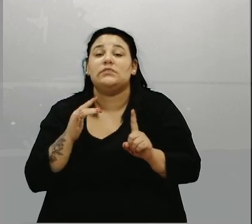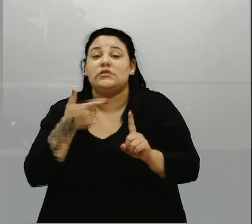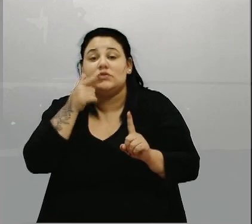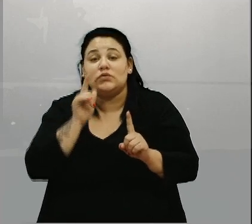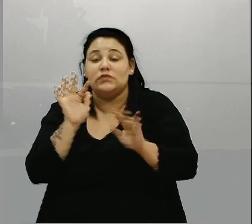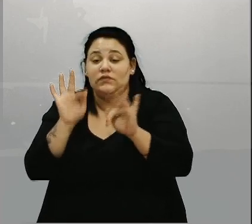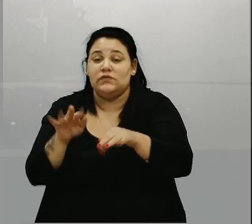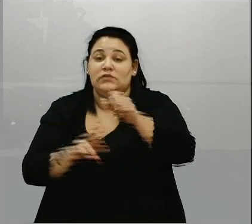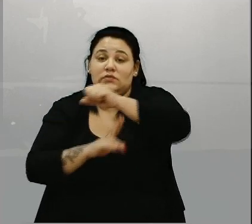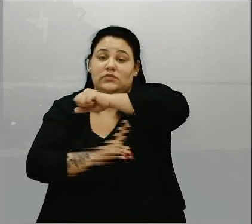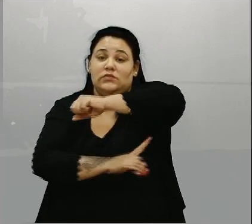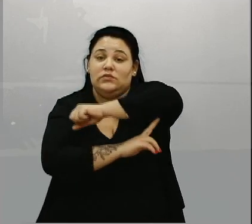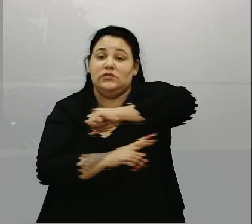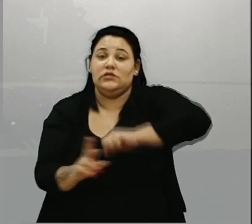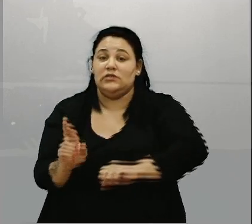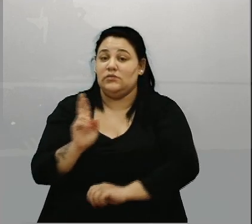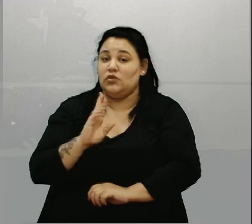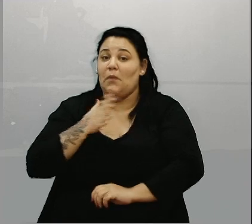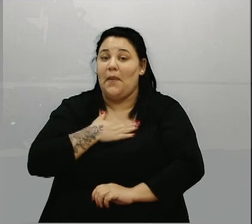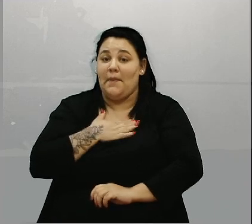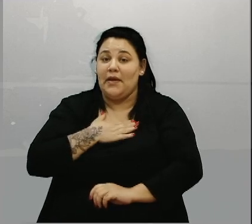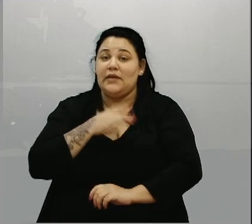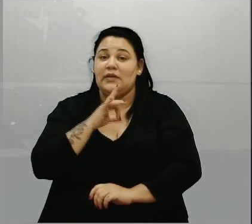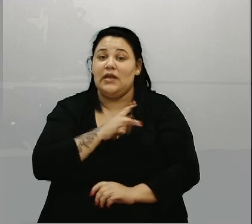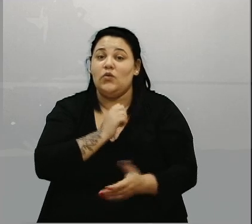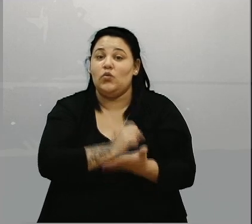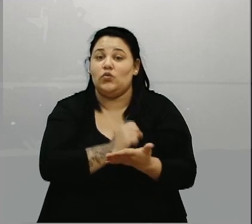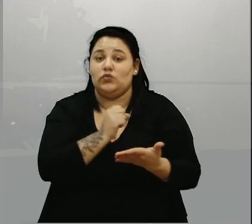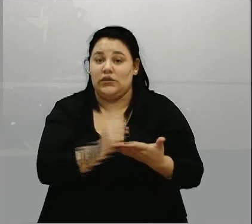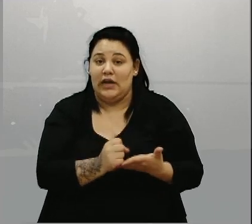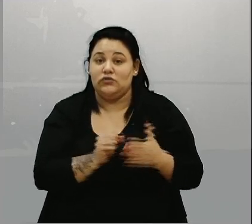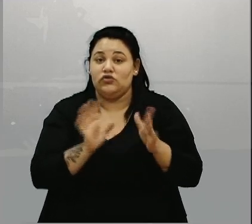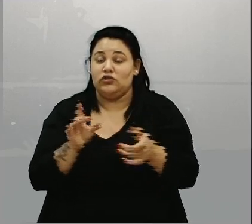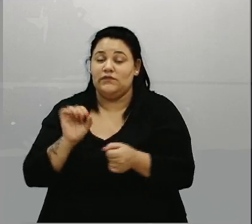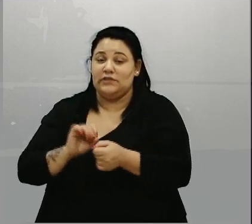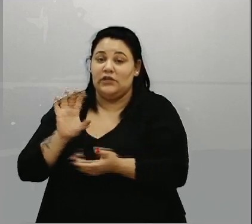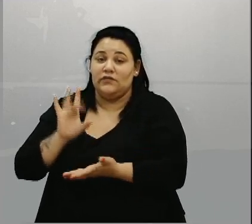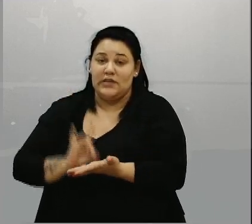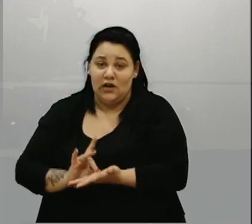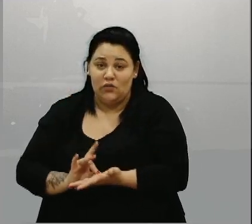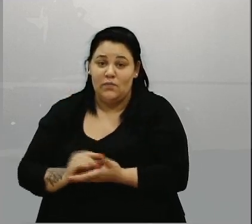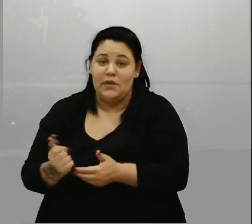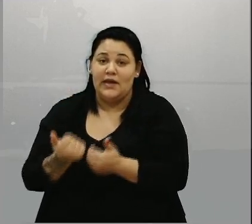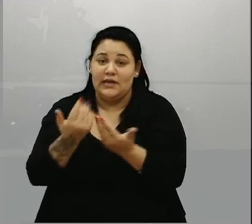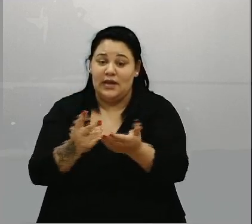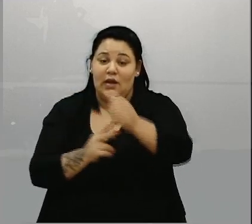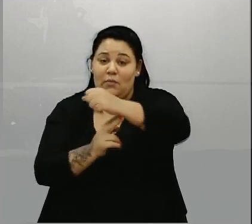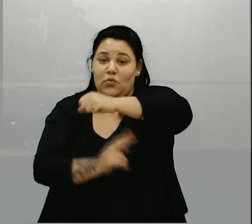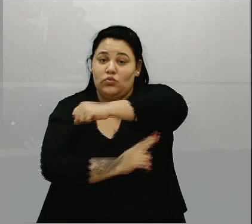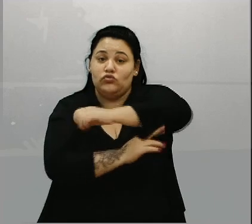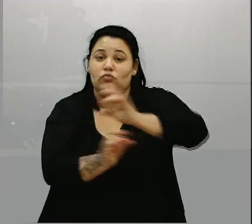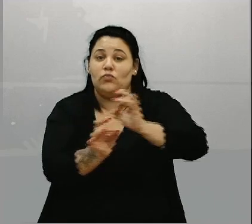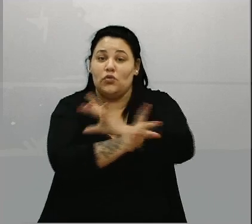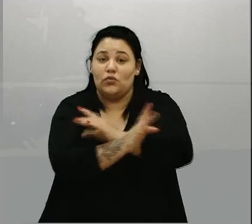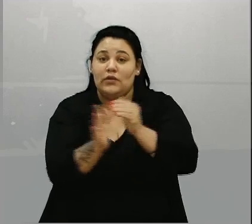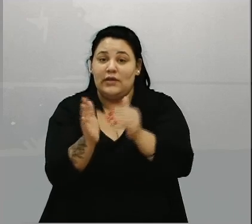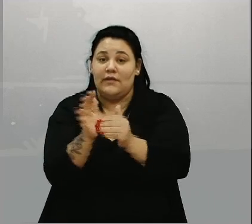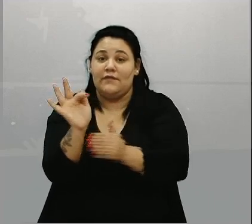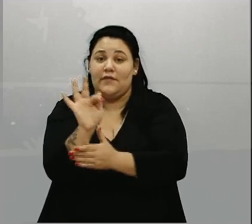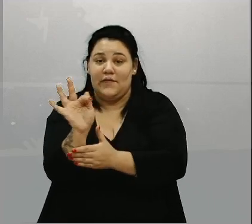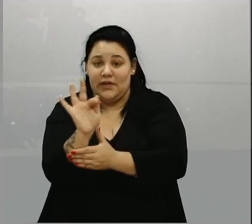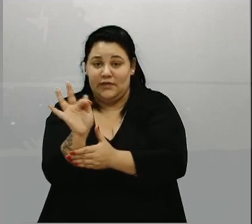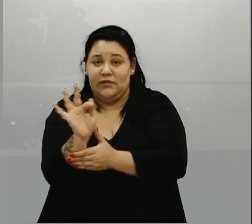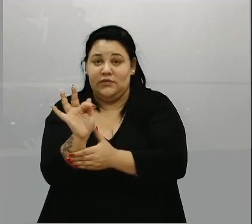a ponte, ele relatou que eles têm um contrato feito ali para entregar a ponte agora em fevereiro,